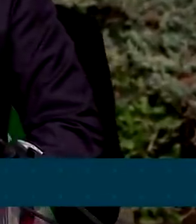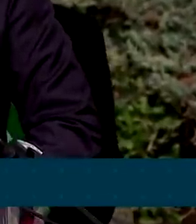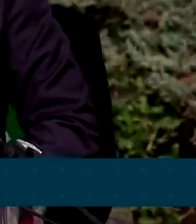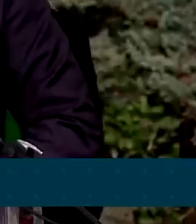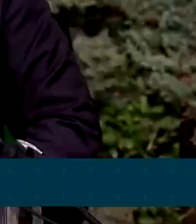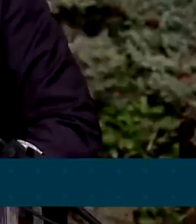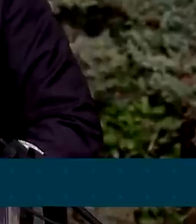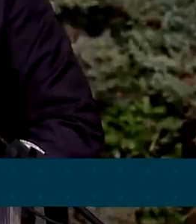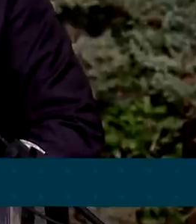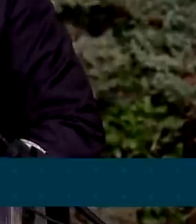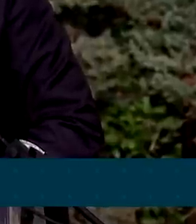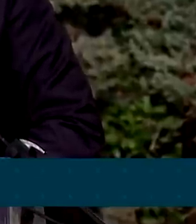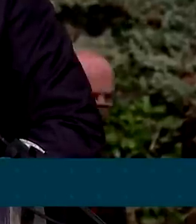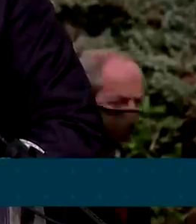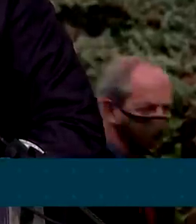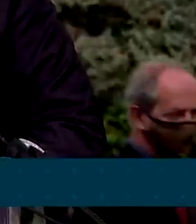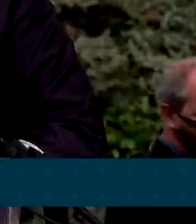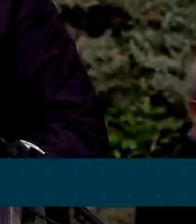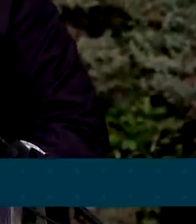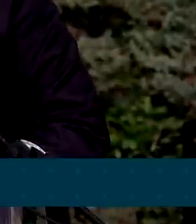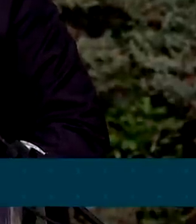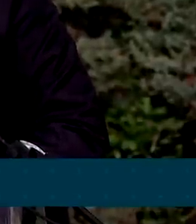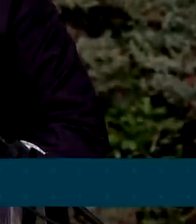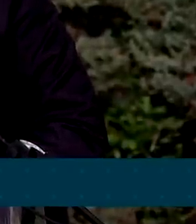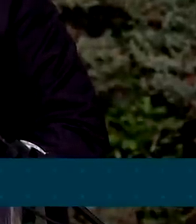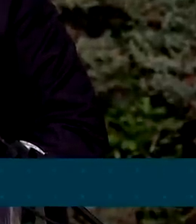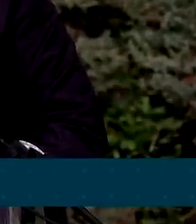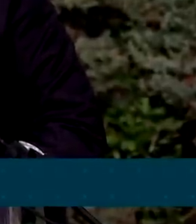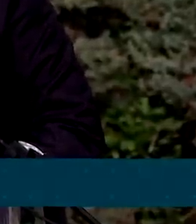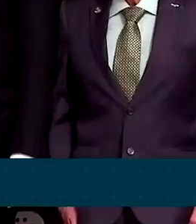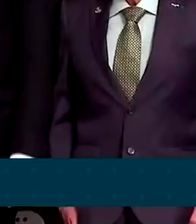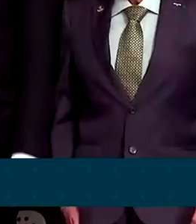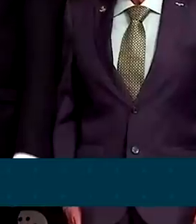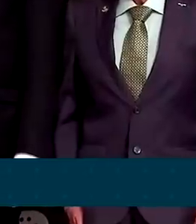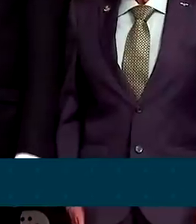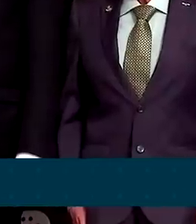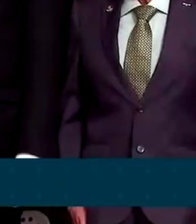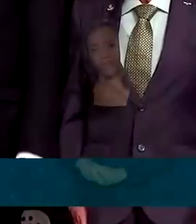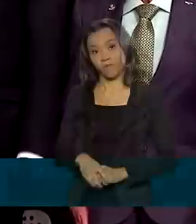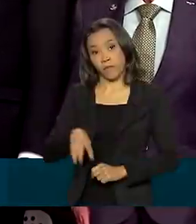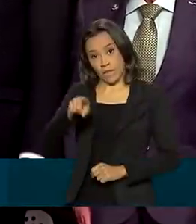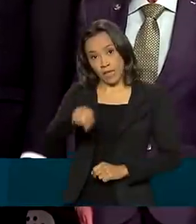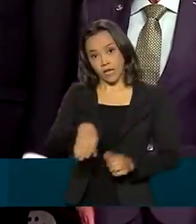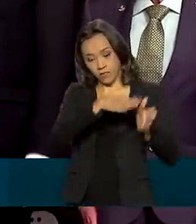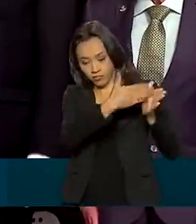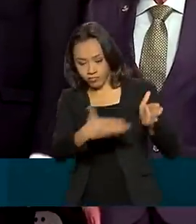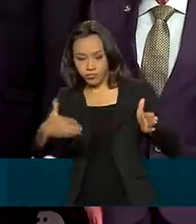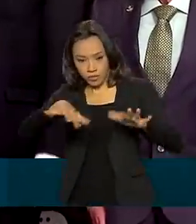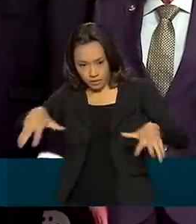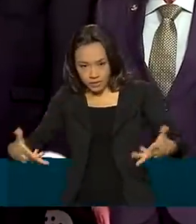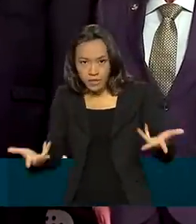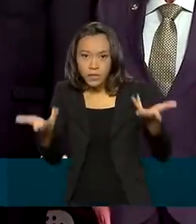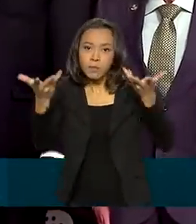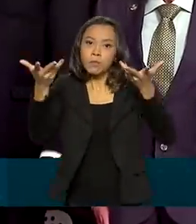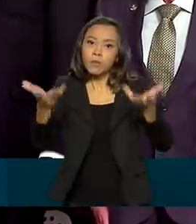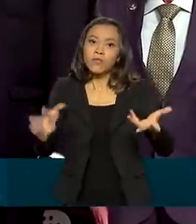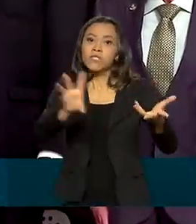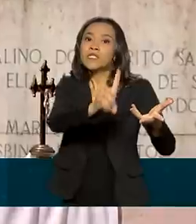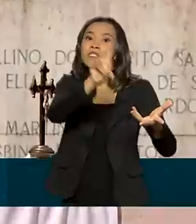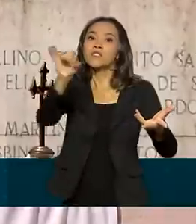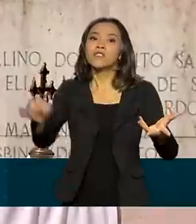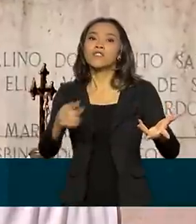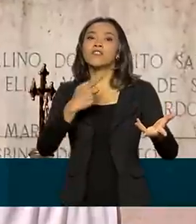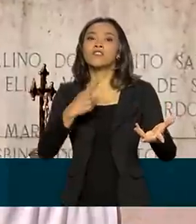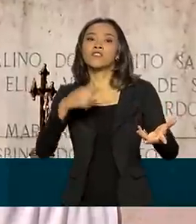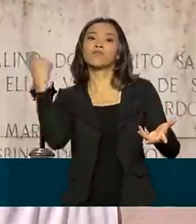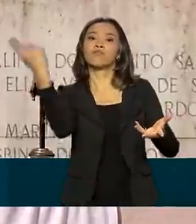eles são para nós a chama da liberdade. Durante a cerimônia em Pistoia, neste dia de finados,